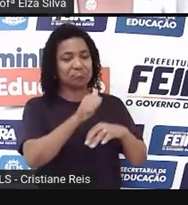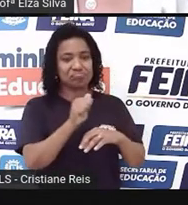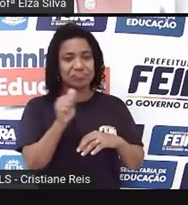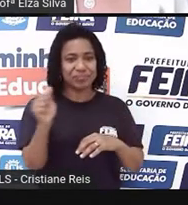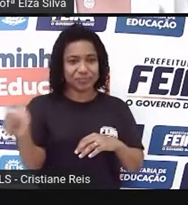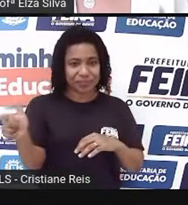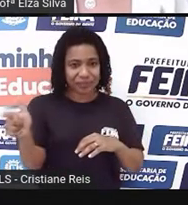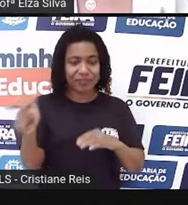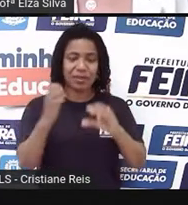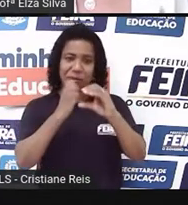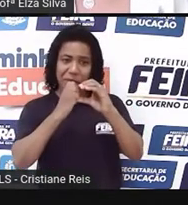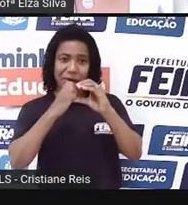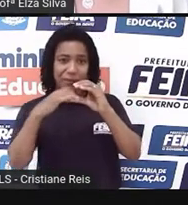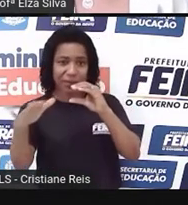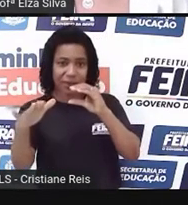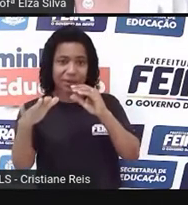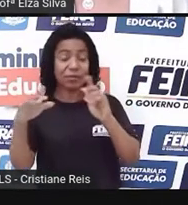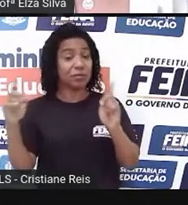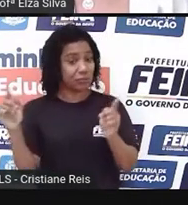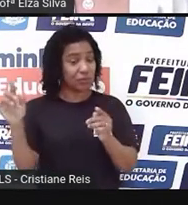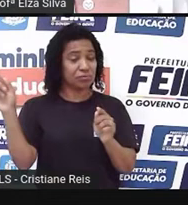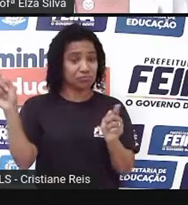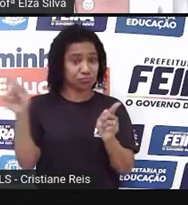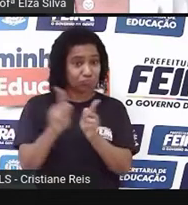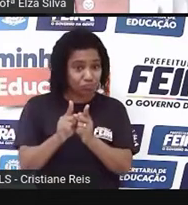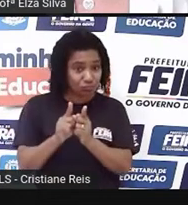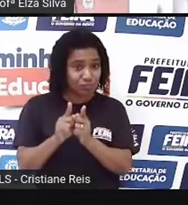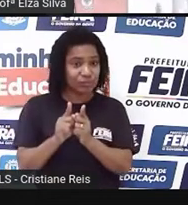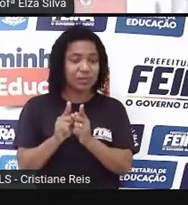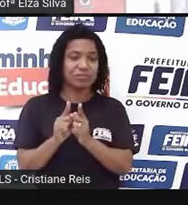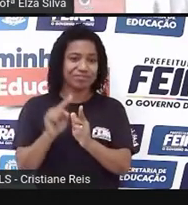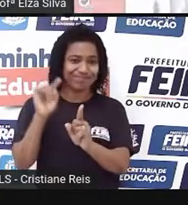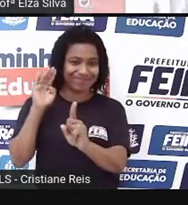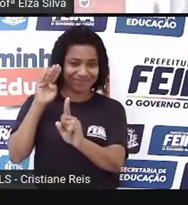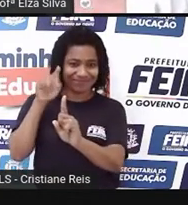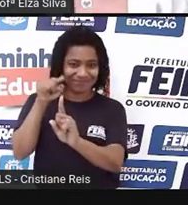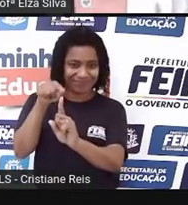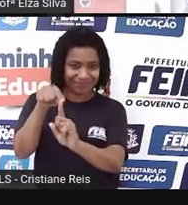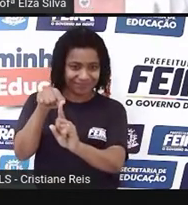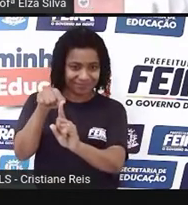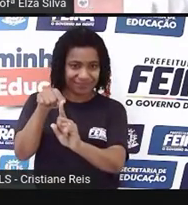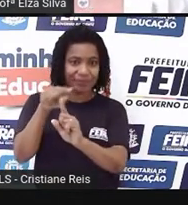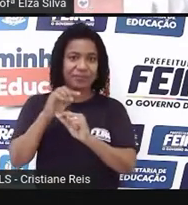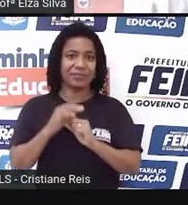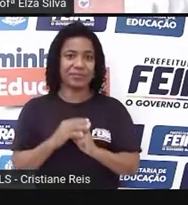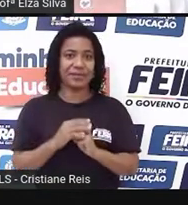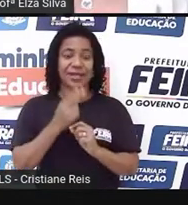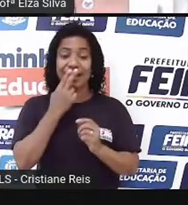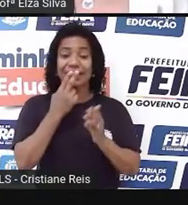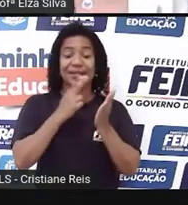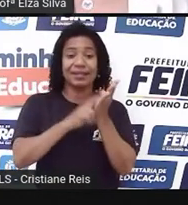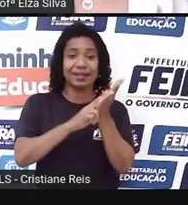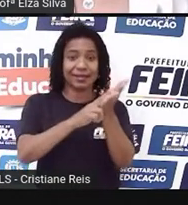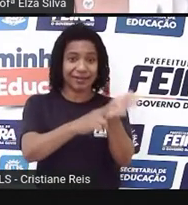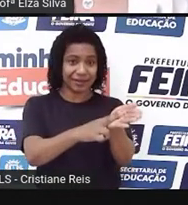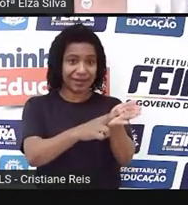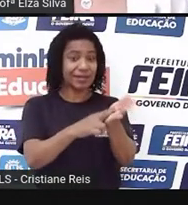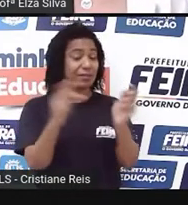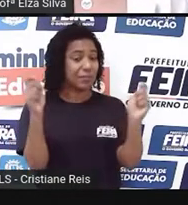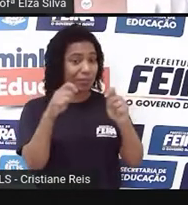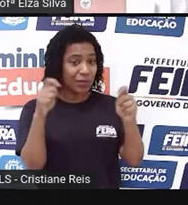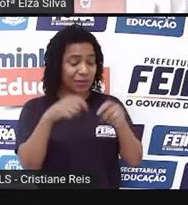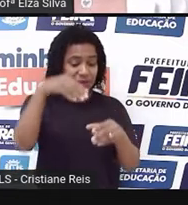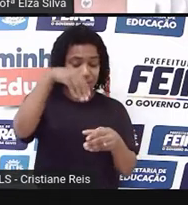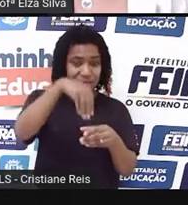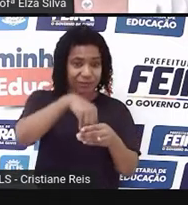caracteriza por ser curto e objetivo. Na carta nós podemos inserir, dentro do